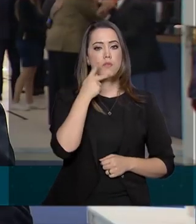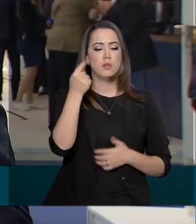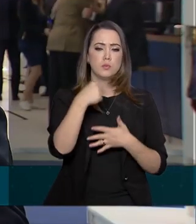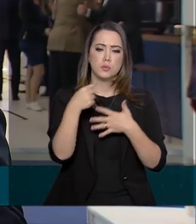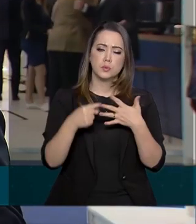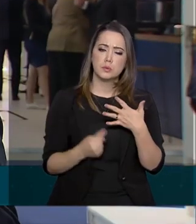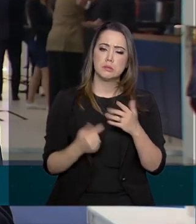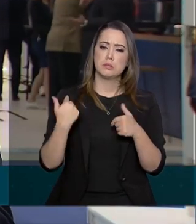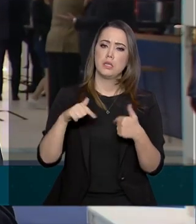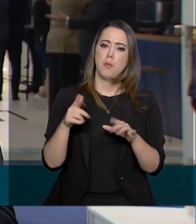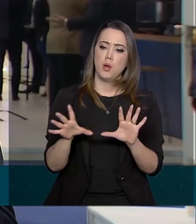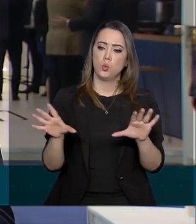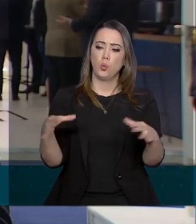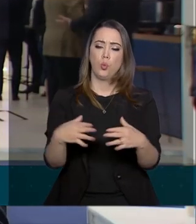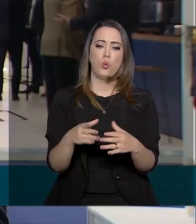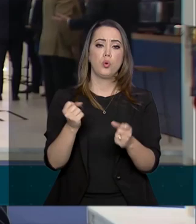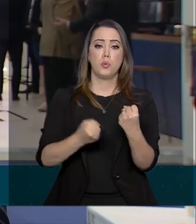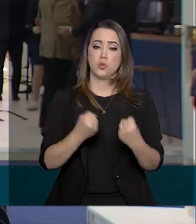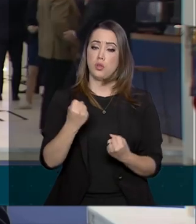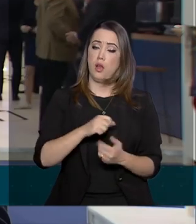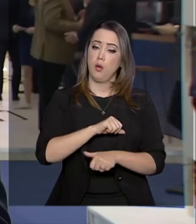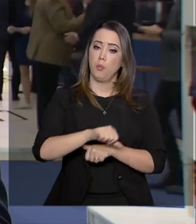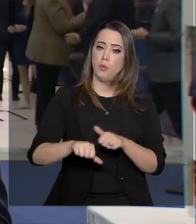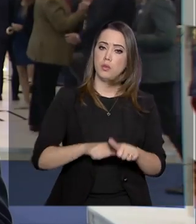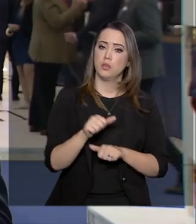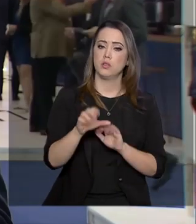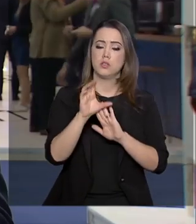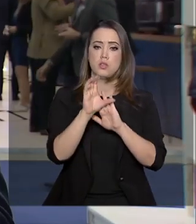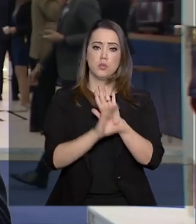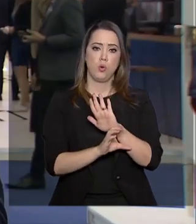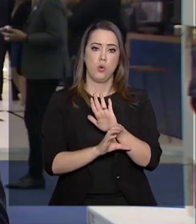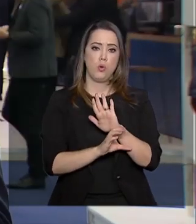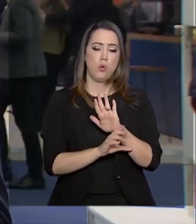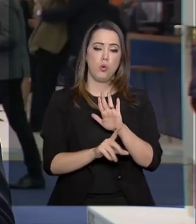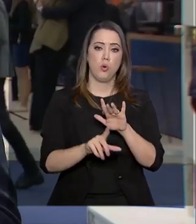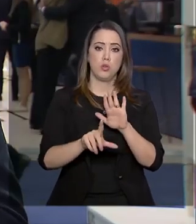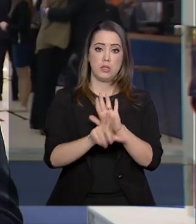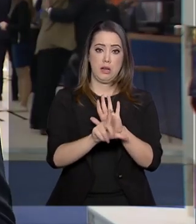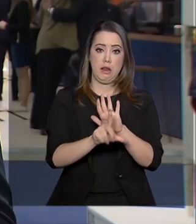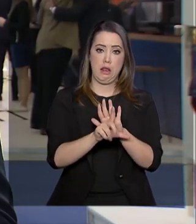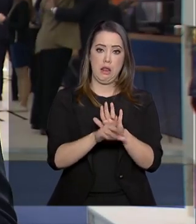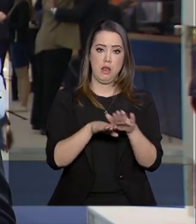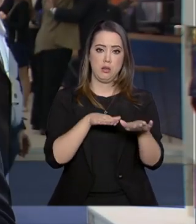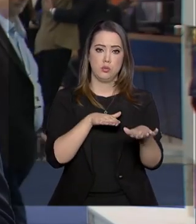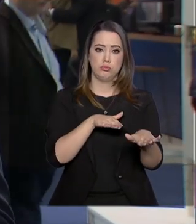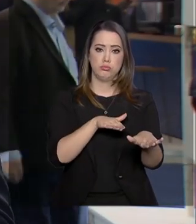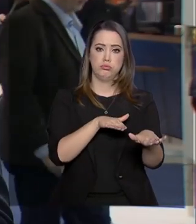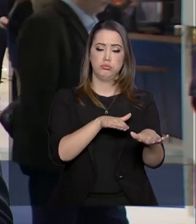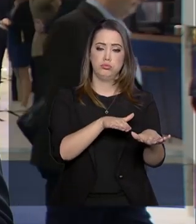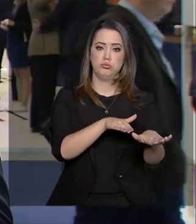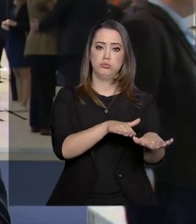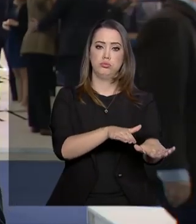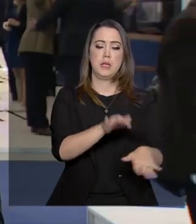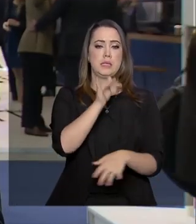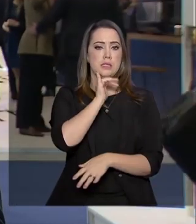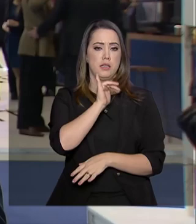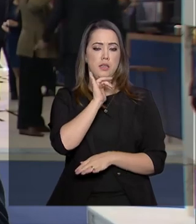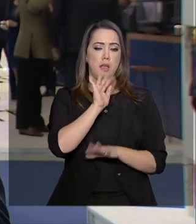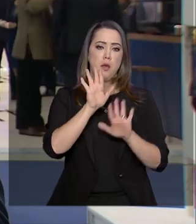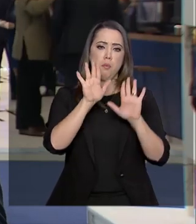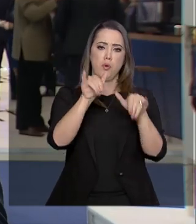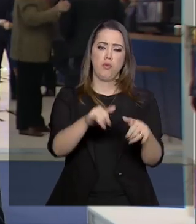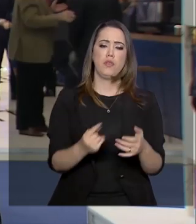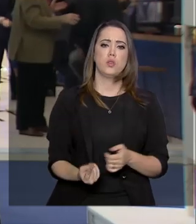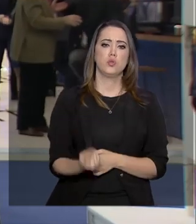relacionadas ao setor automotivo, como mudanças no Código Brasileiro de Trânsito. Jair Bolsonaro defendeu, por exemplo, o fim da